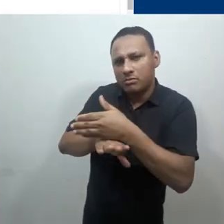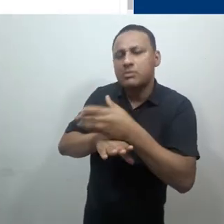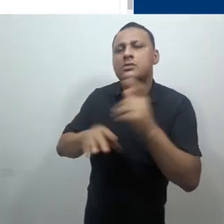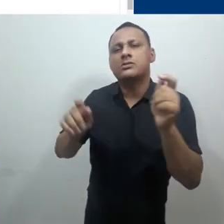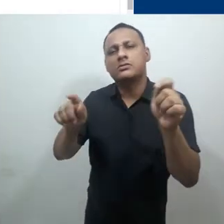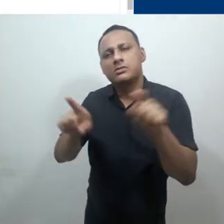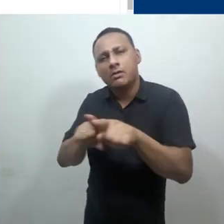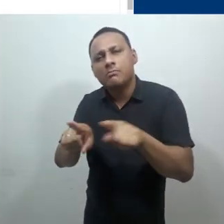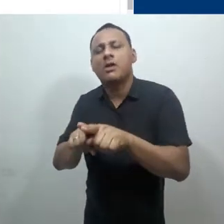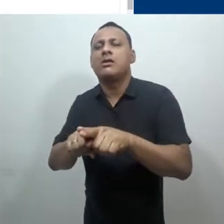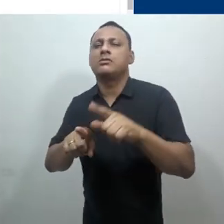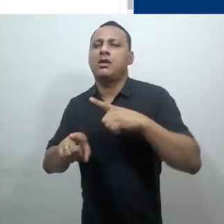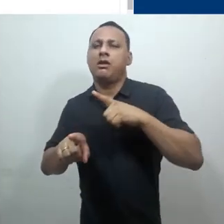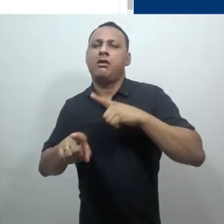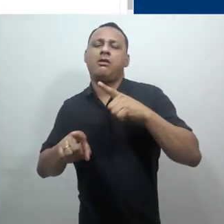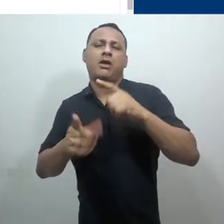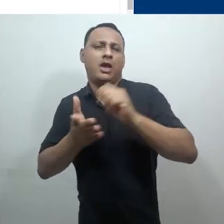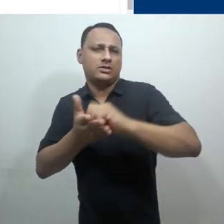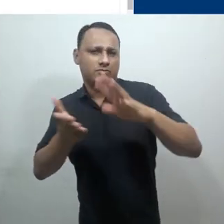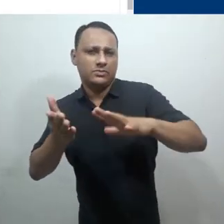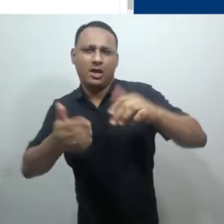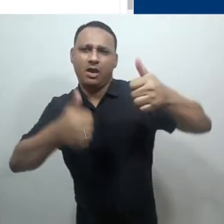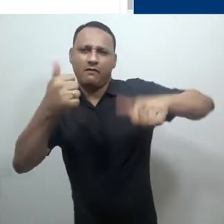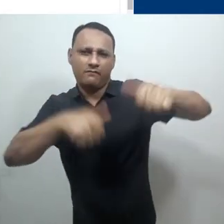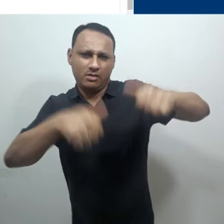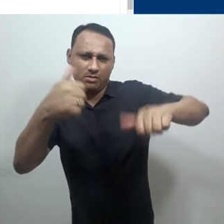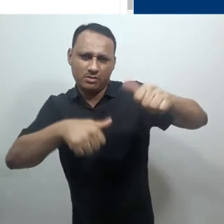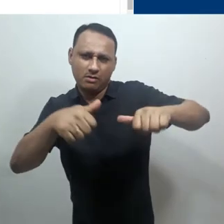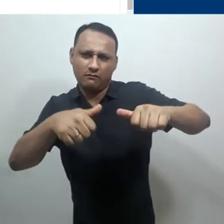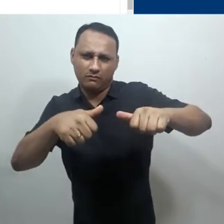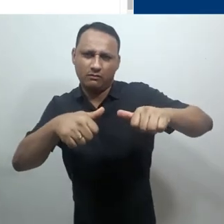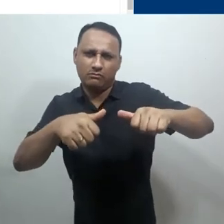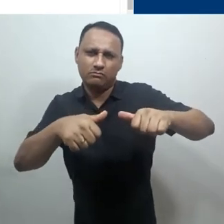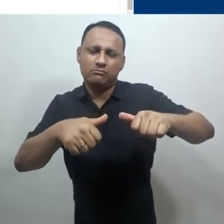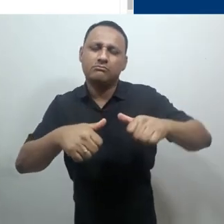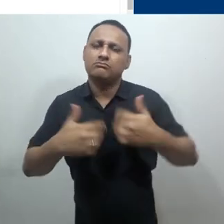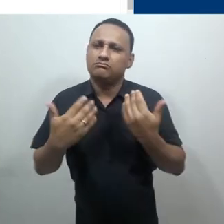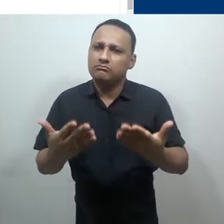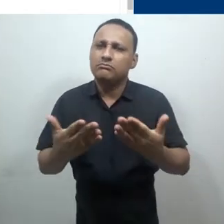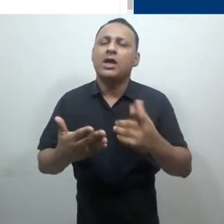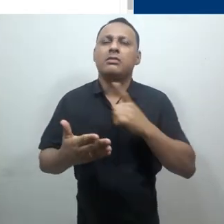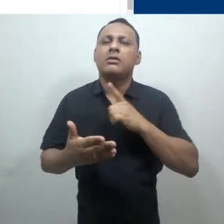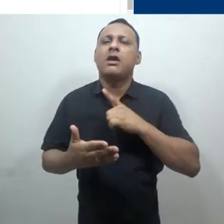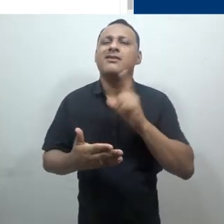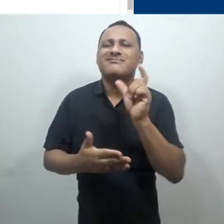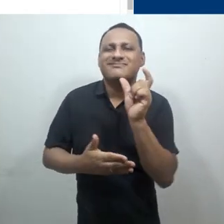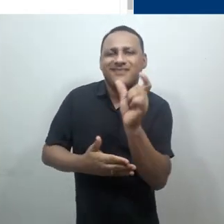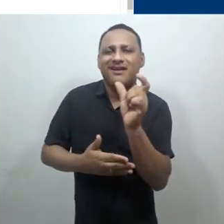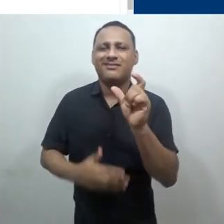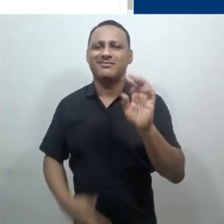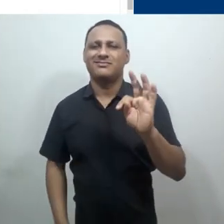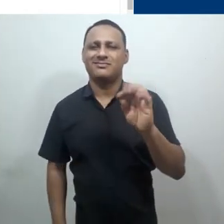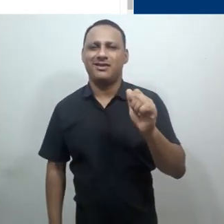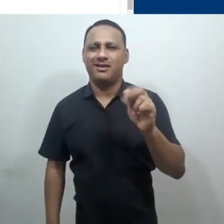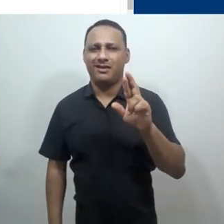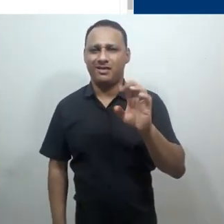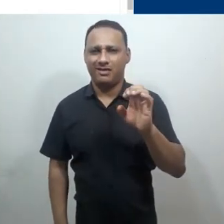atividades avaliativas ou não, dentre as quais nós podemos citar como as mais importantes a atividade do